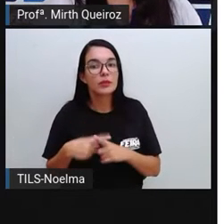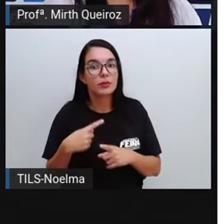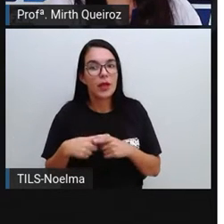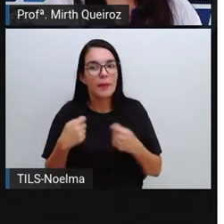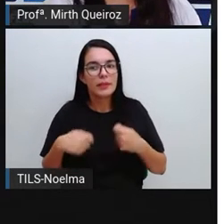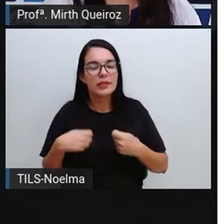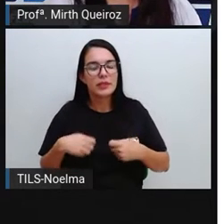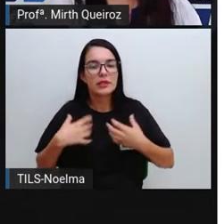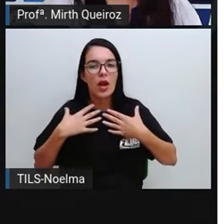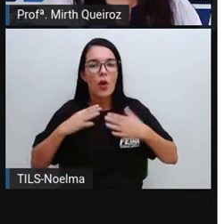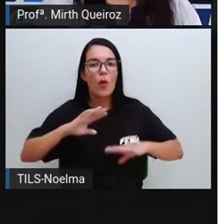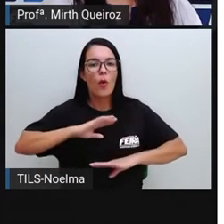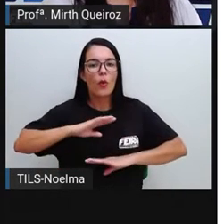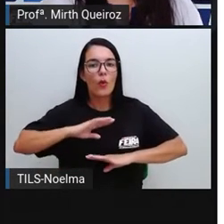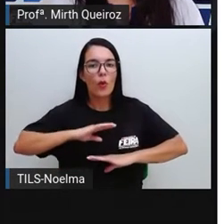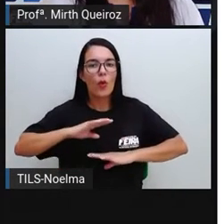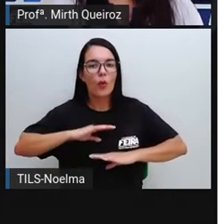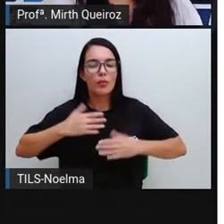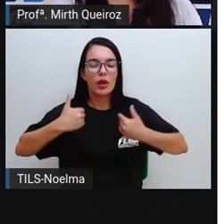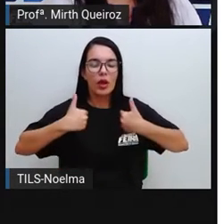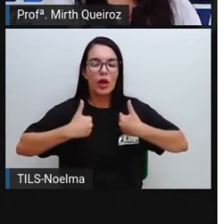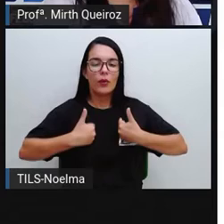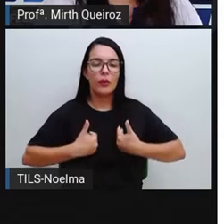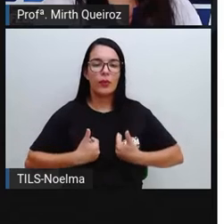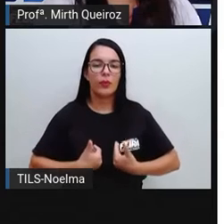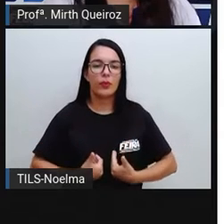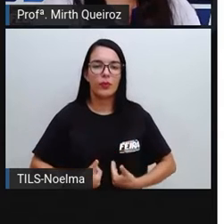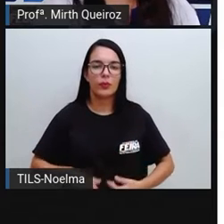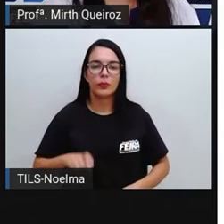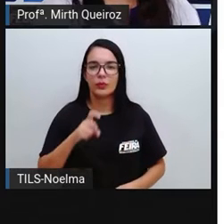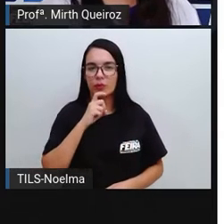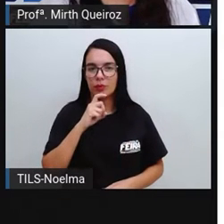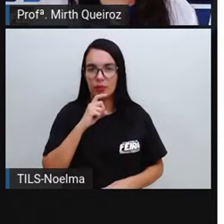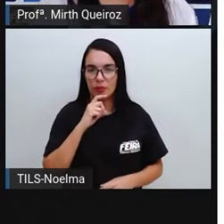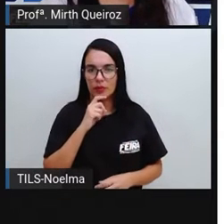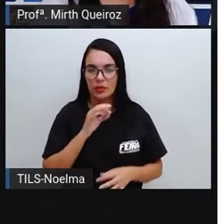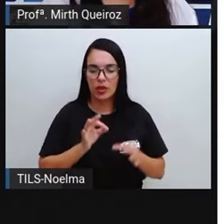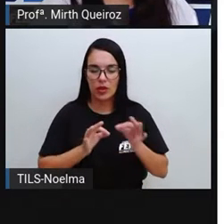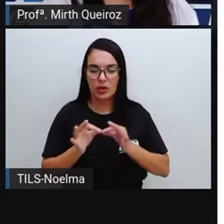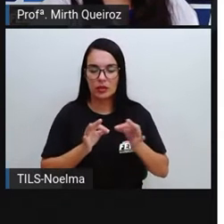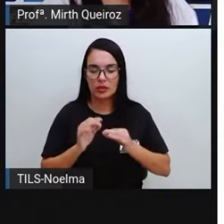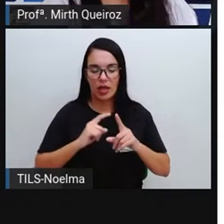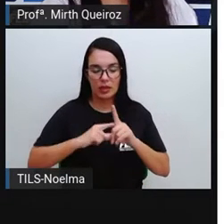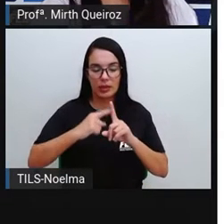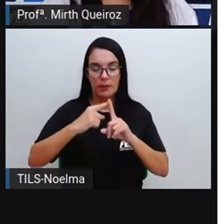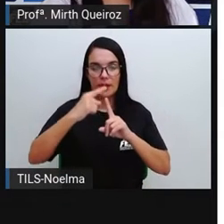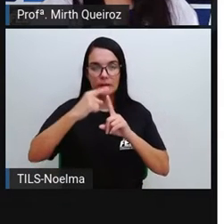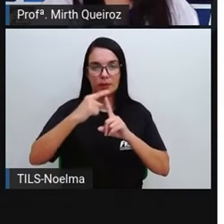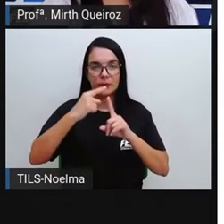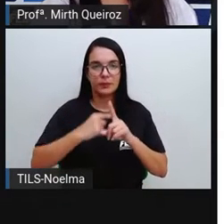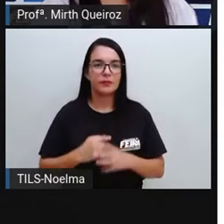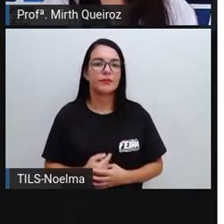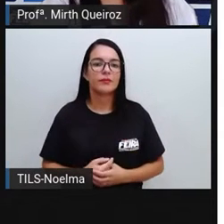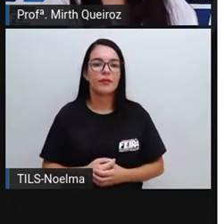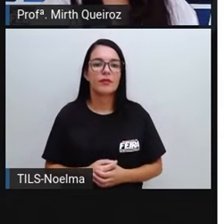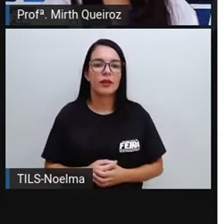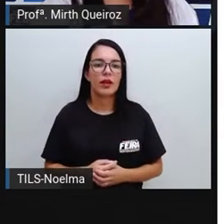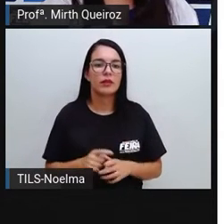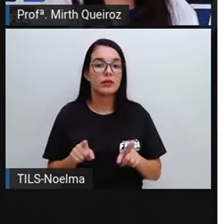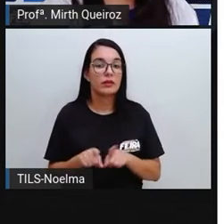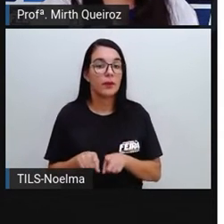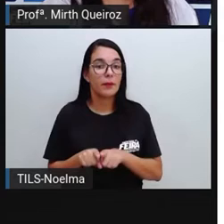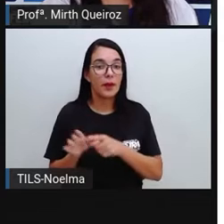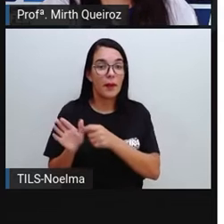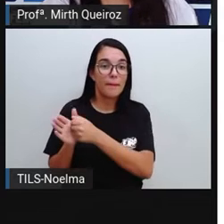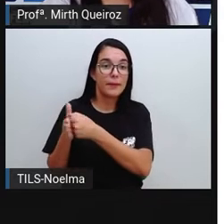poder resfriar o nosso corpo Então, para regular aí a nossa temperatura A proteção do nosso corpo A água também